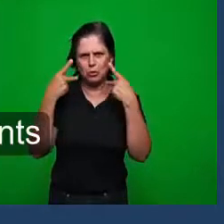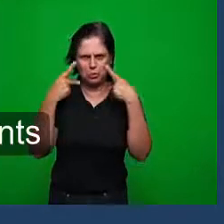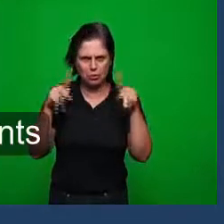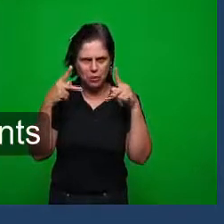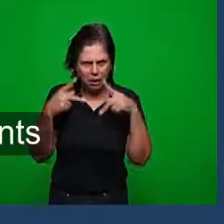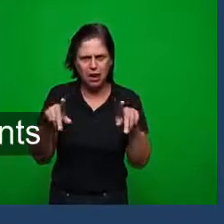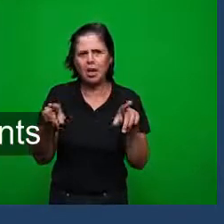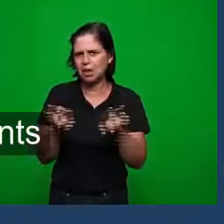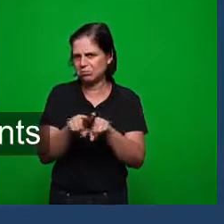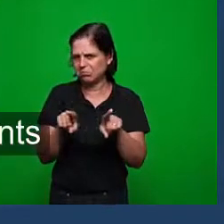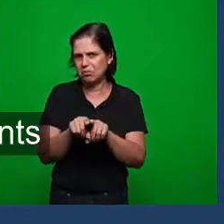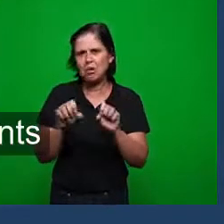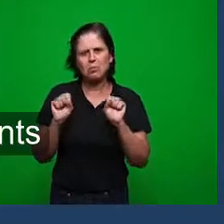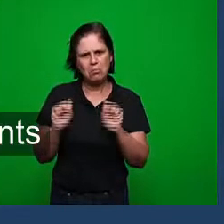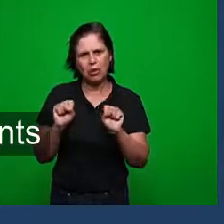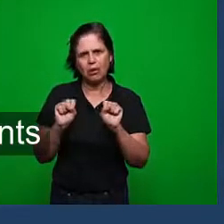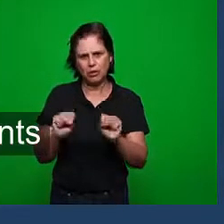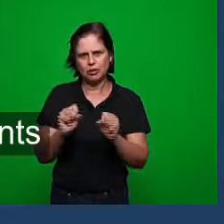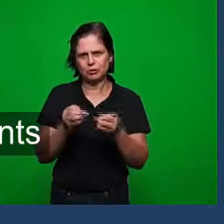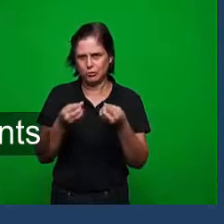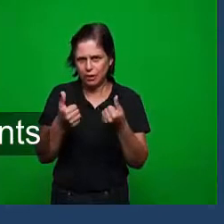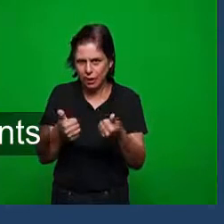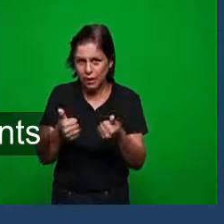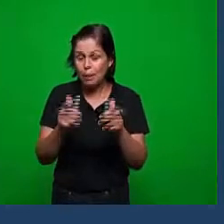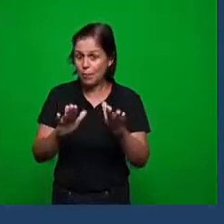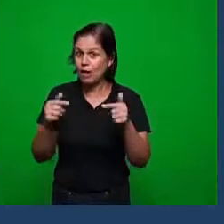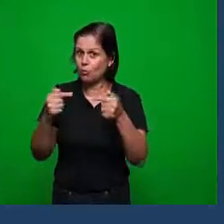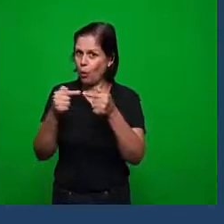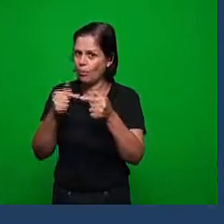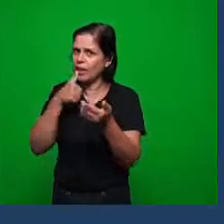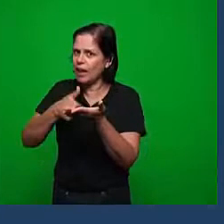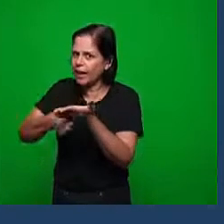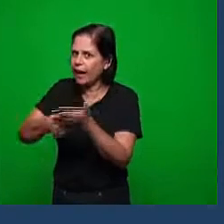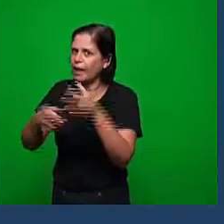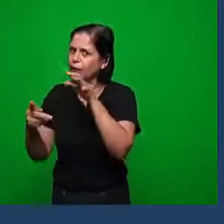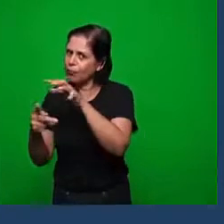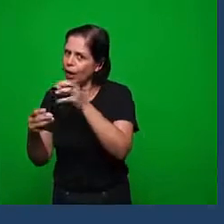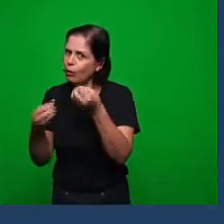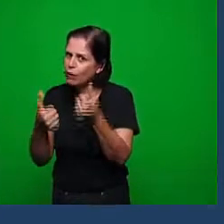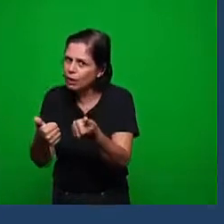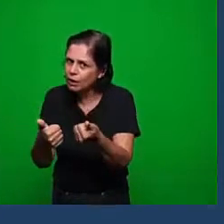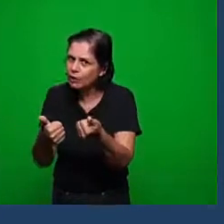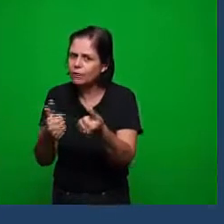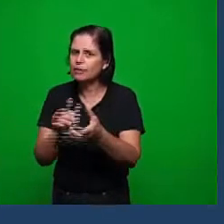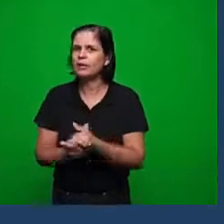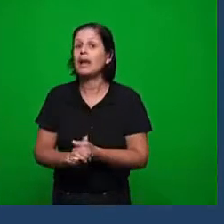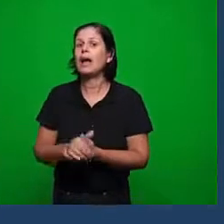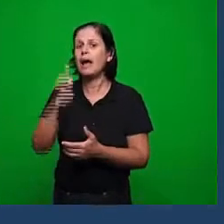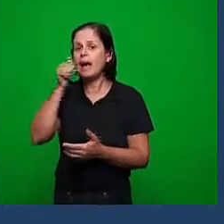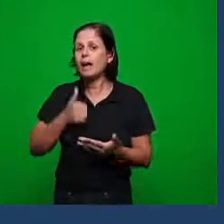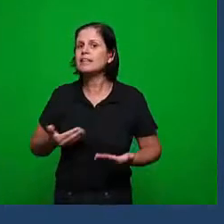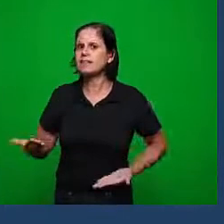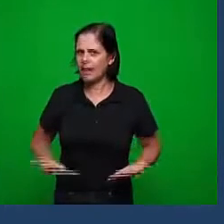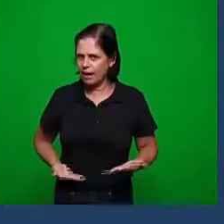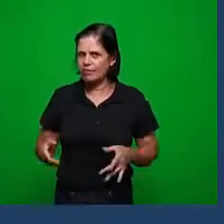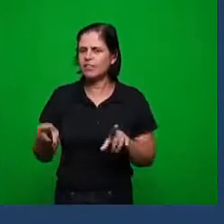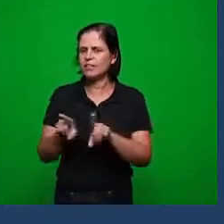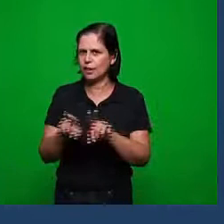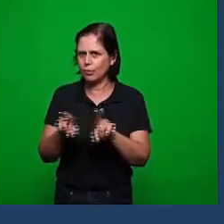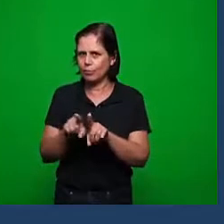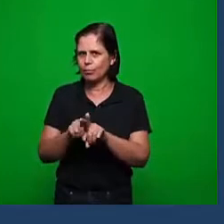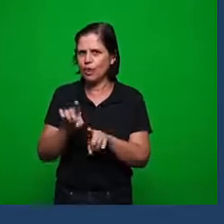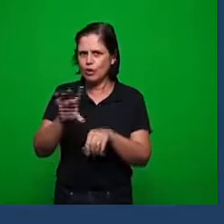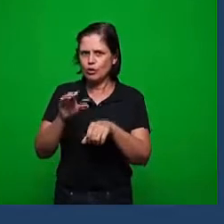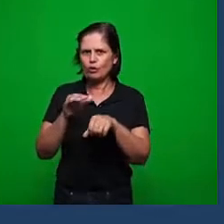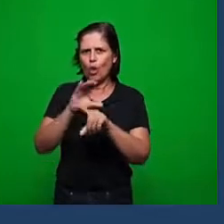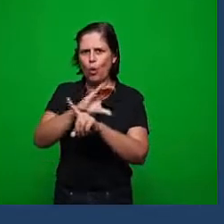a ênfase que tem a carta do que ele quiser hein as senhoras também não é não só